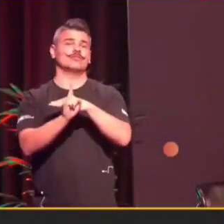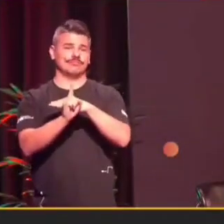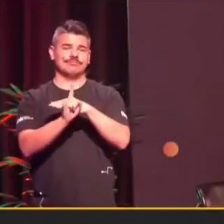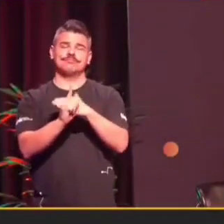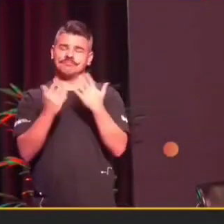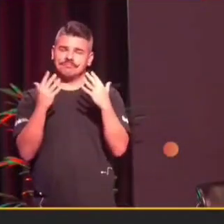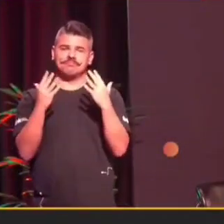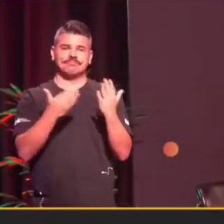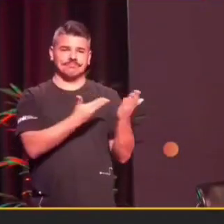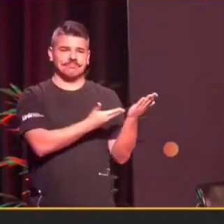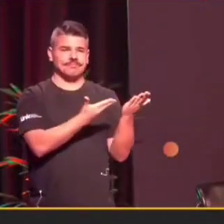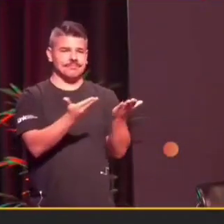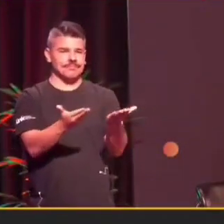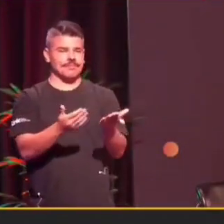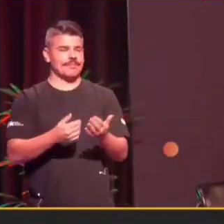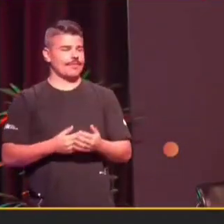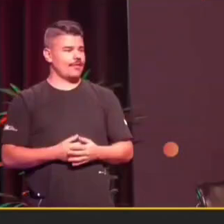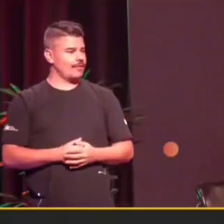também.